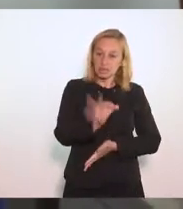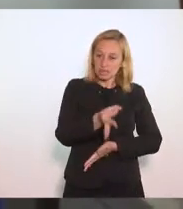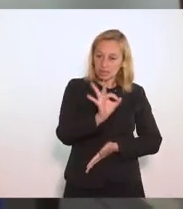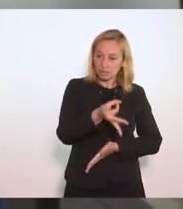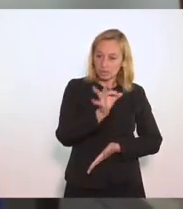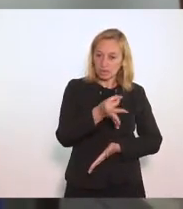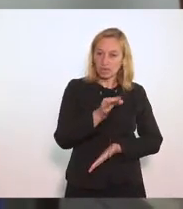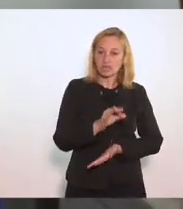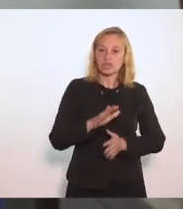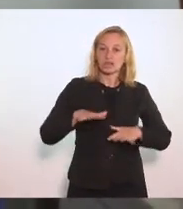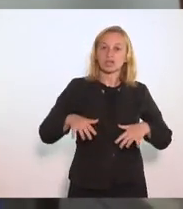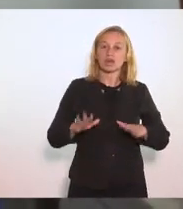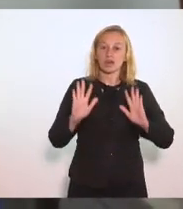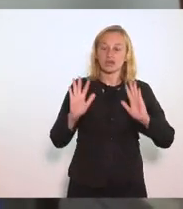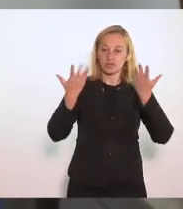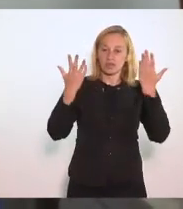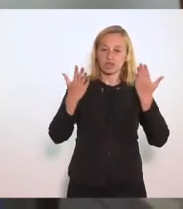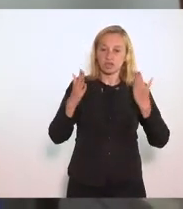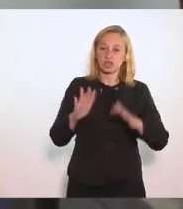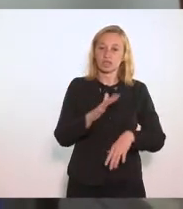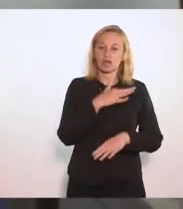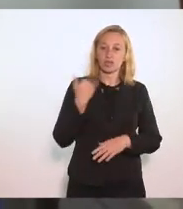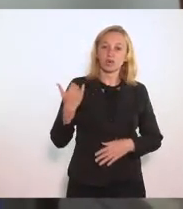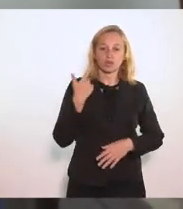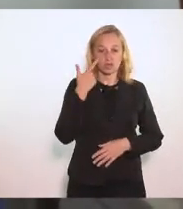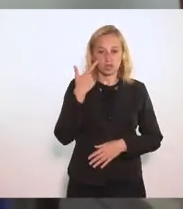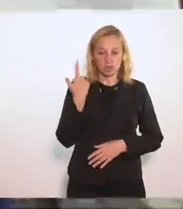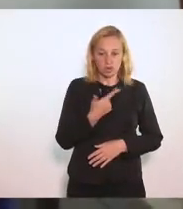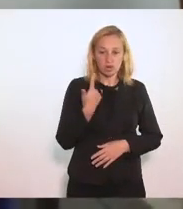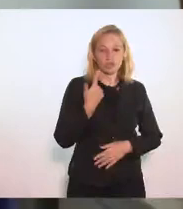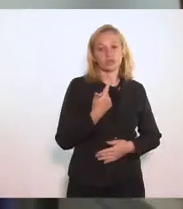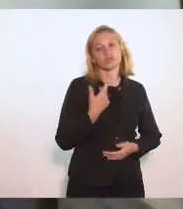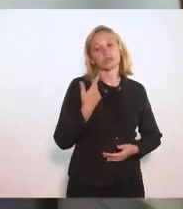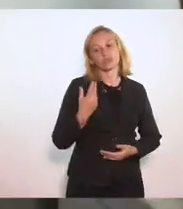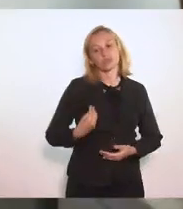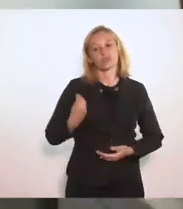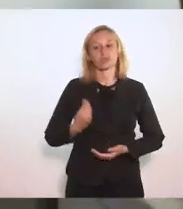O baile Da ilha letal Que nós estamos vivendo Muito obrigado